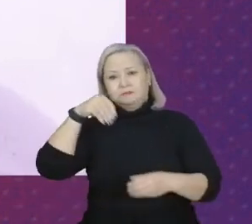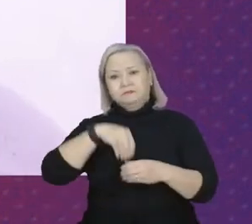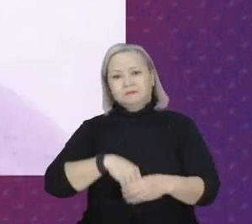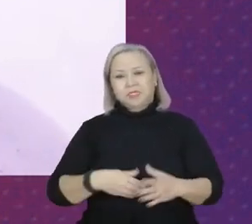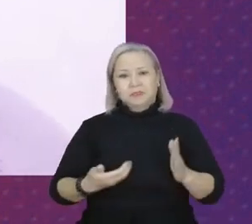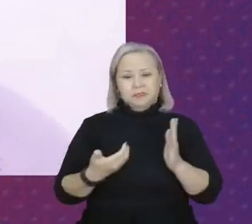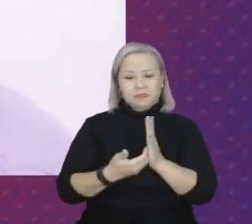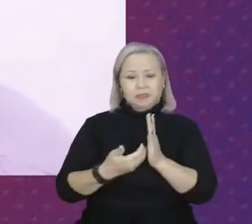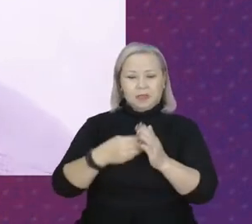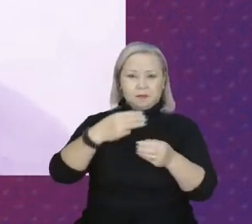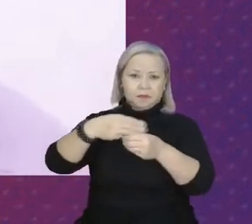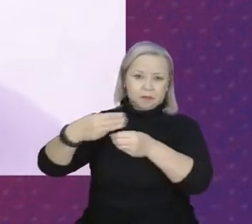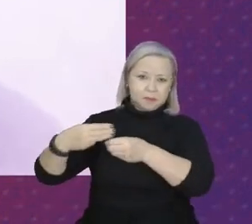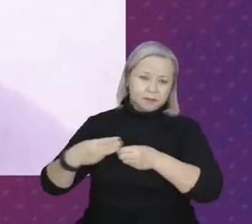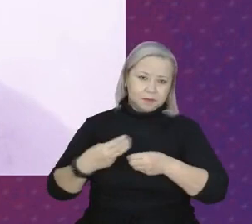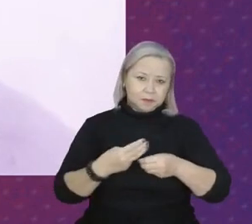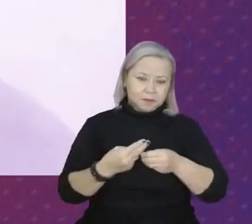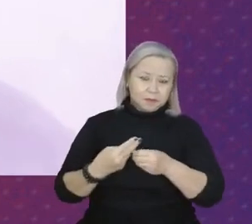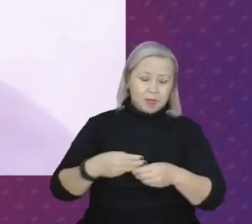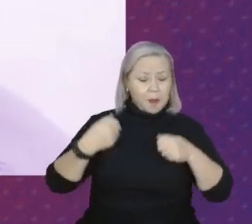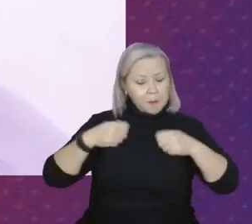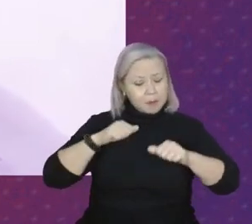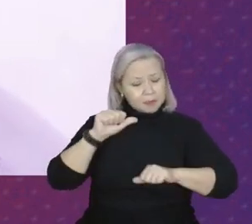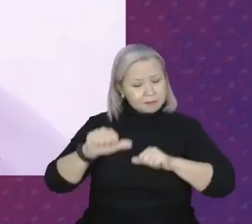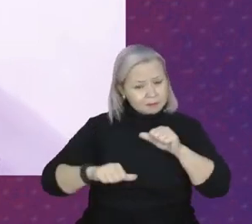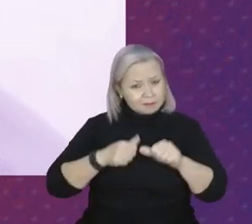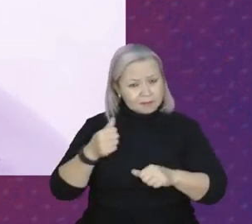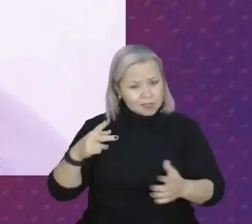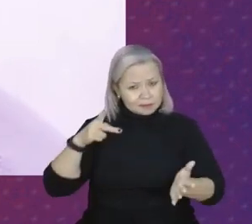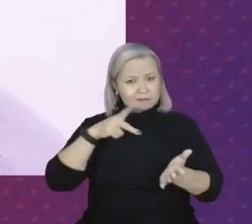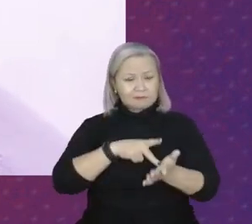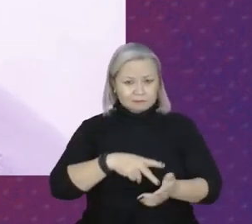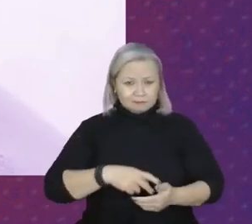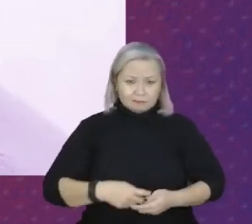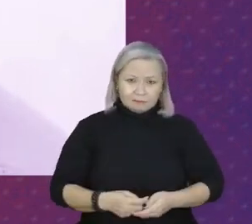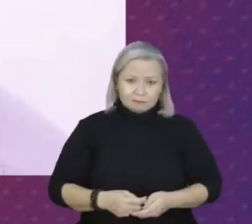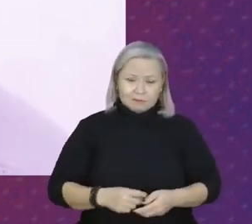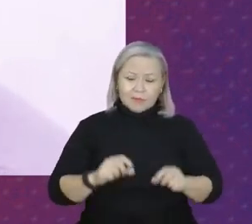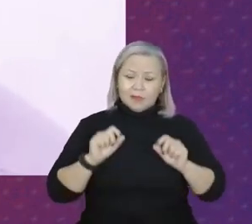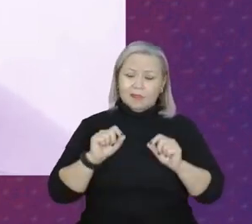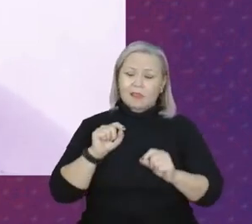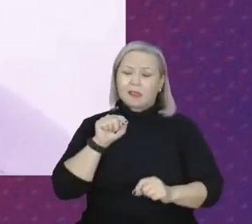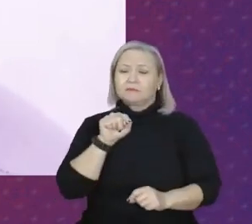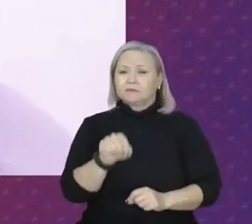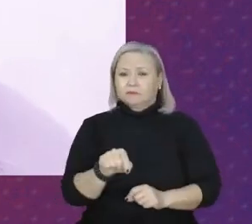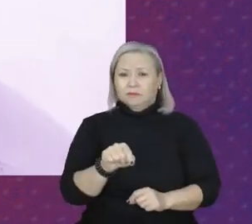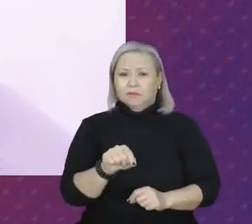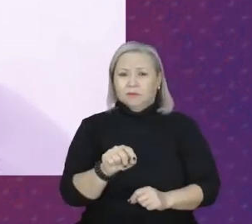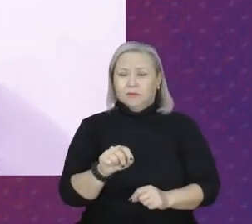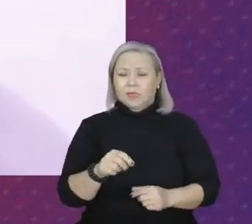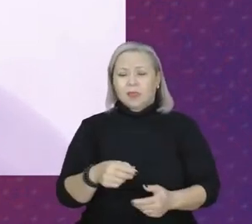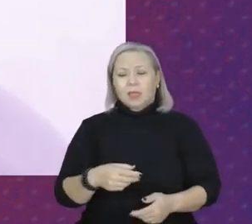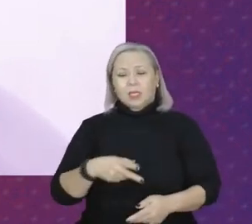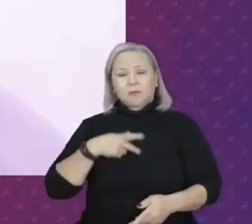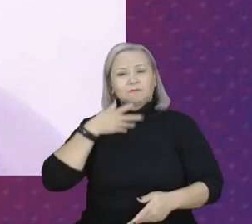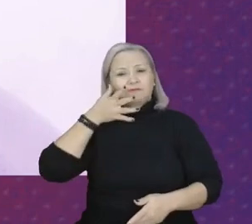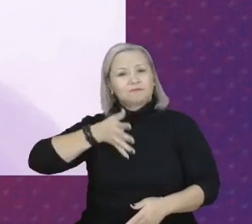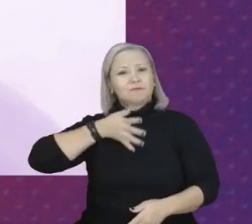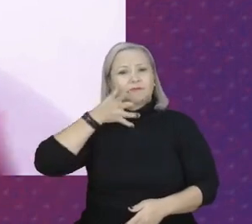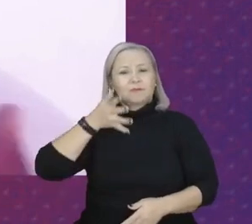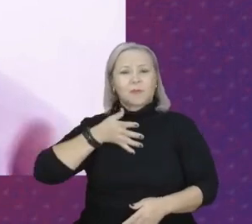municipais. Nós precisamos mudar essa realidade. É disso que eu estou falando.